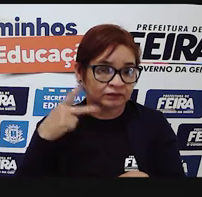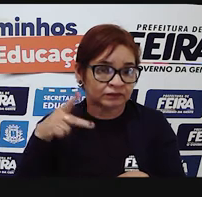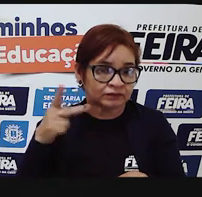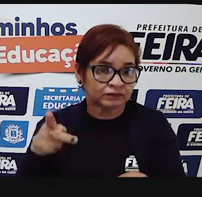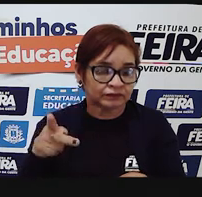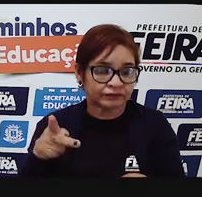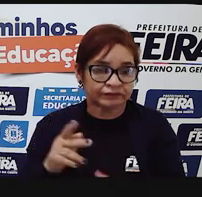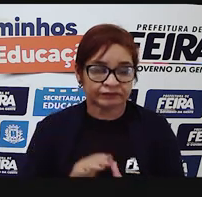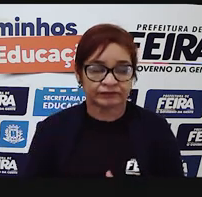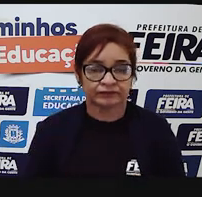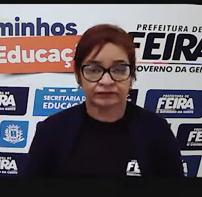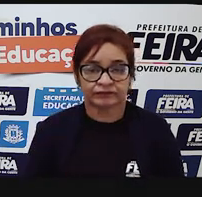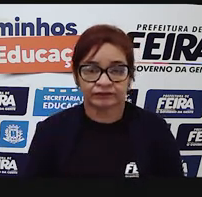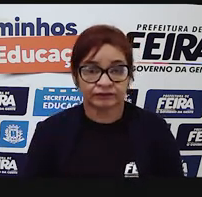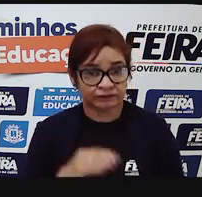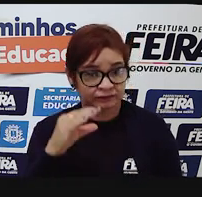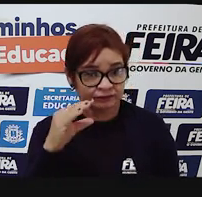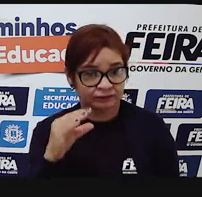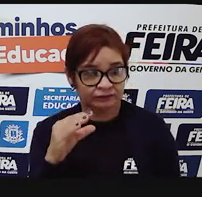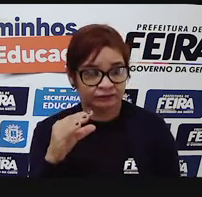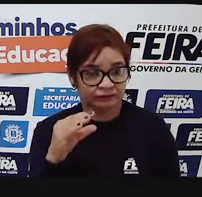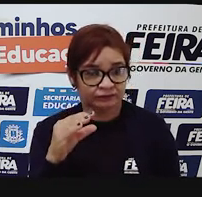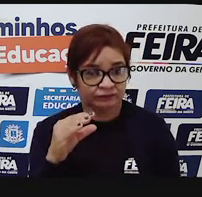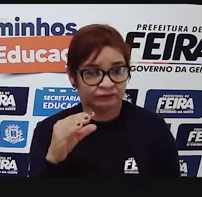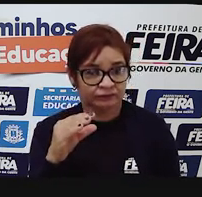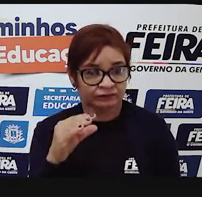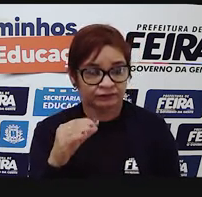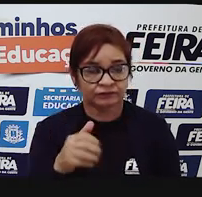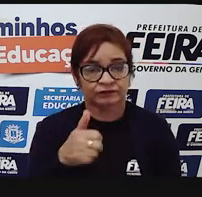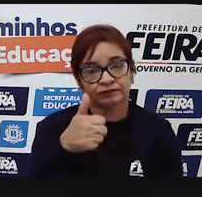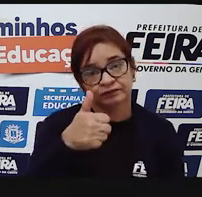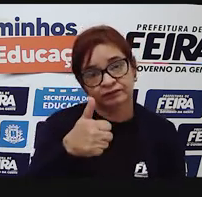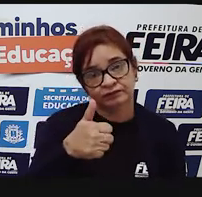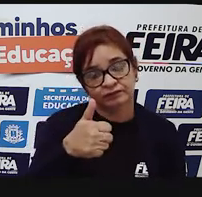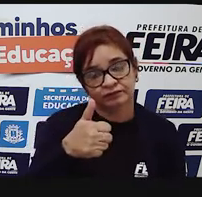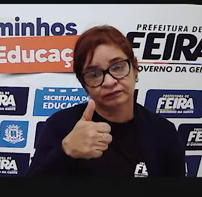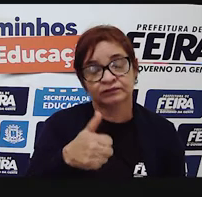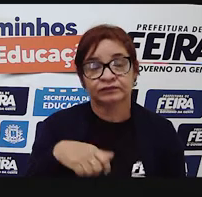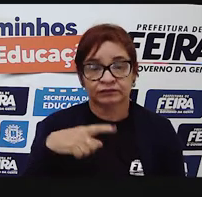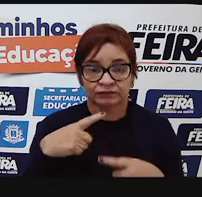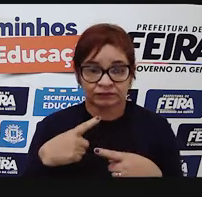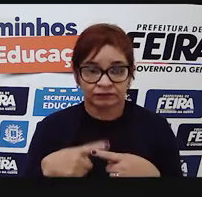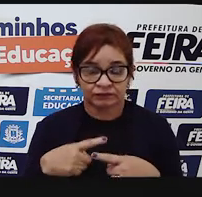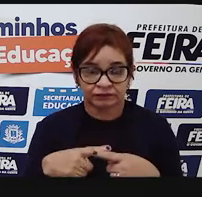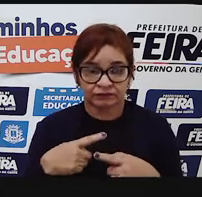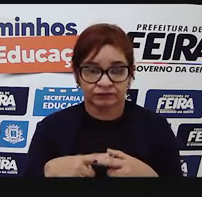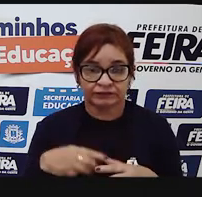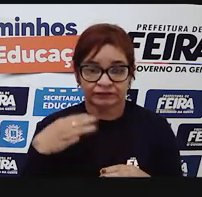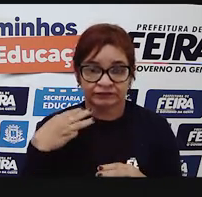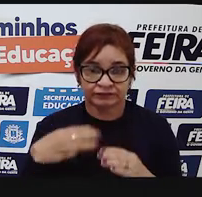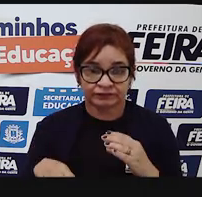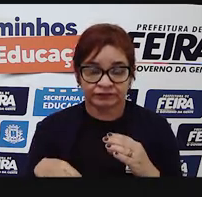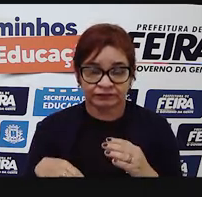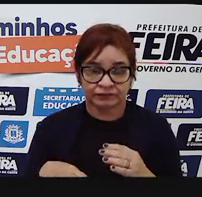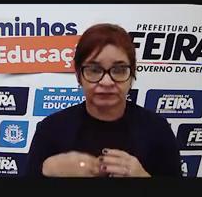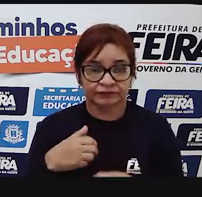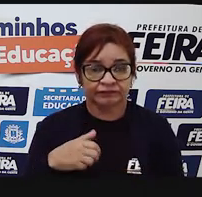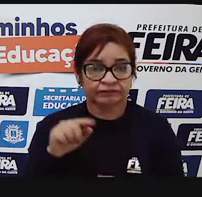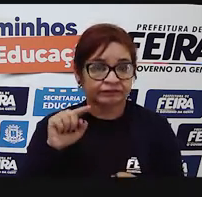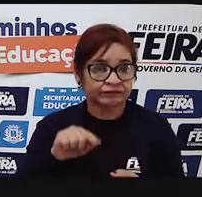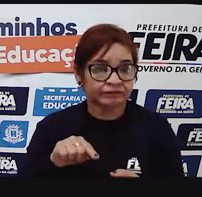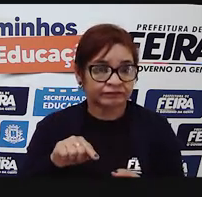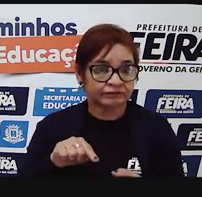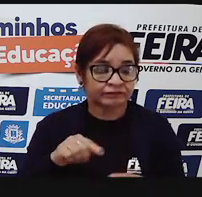Se você respondeu a letra C, você acertou, porque uma mensagem de áudio